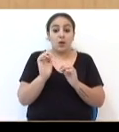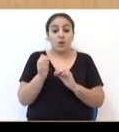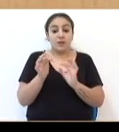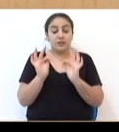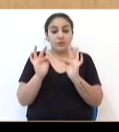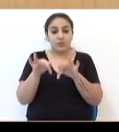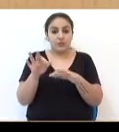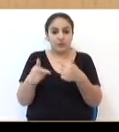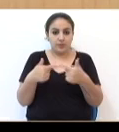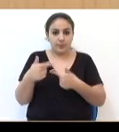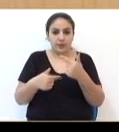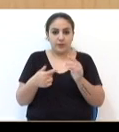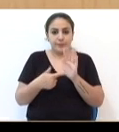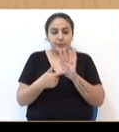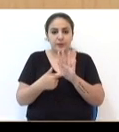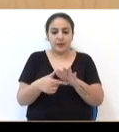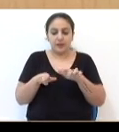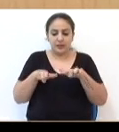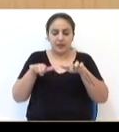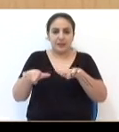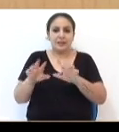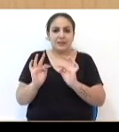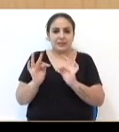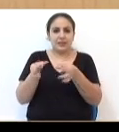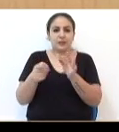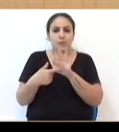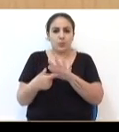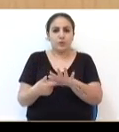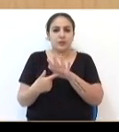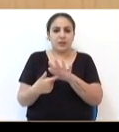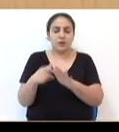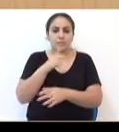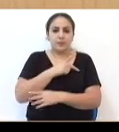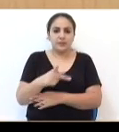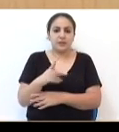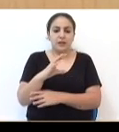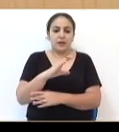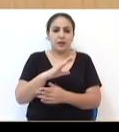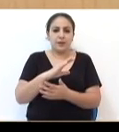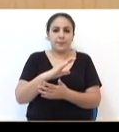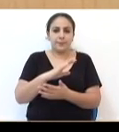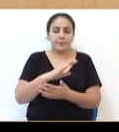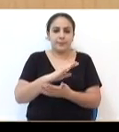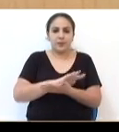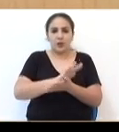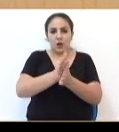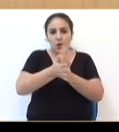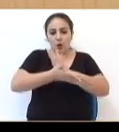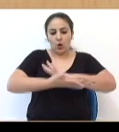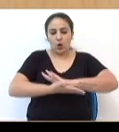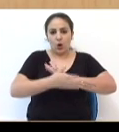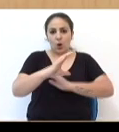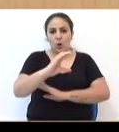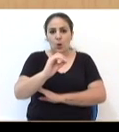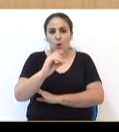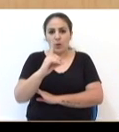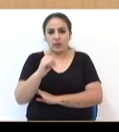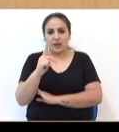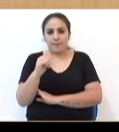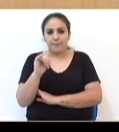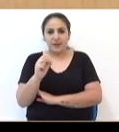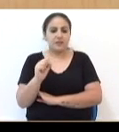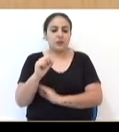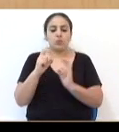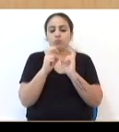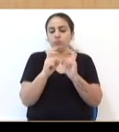Conforme um laudo técnico apresentado nesta semana pelo presidente da CODEPAS, Tadeu Karzeski, os ônibus não estão